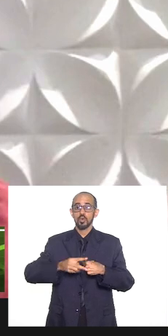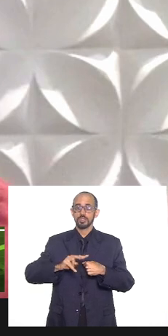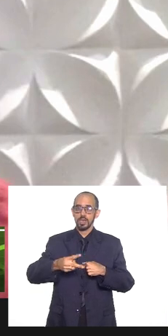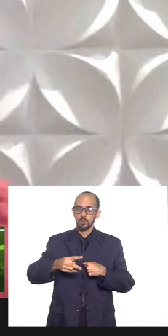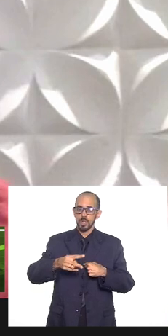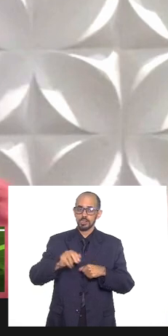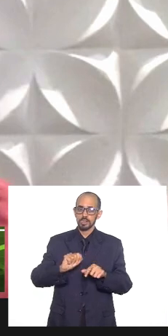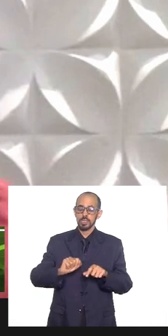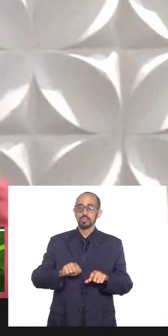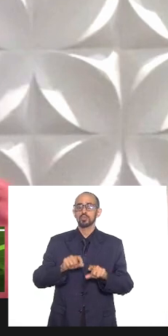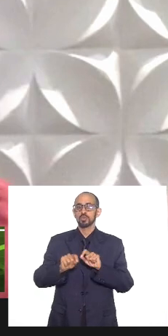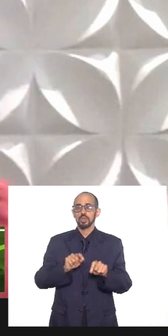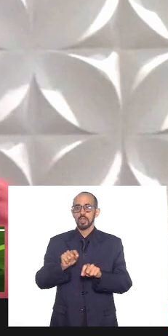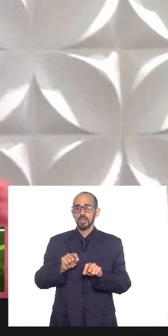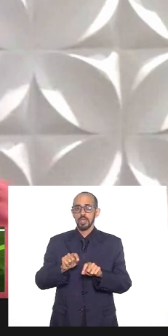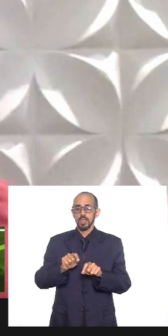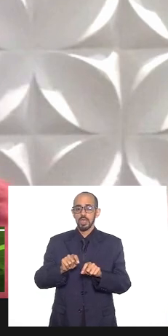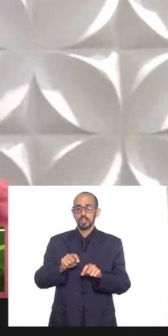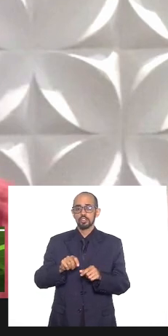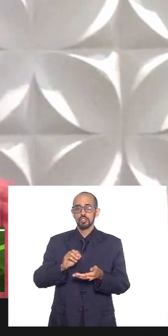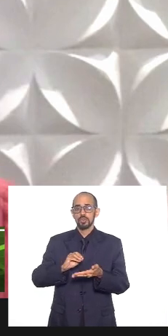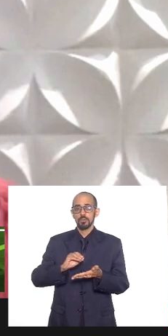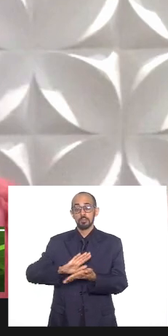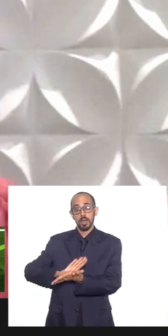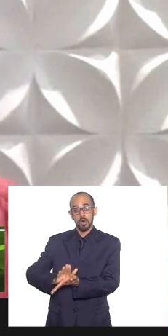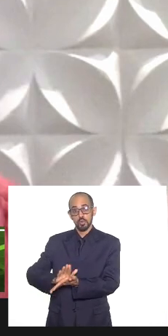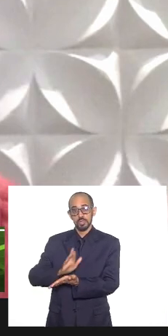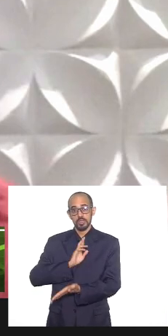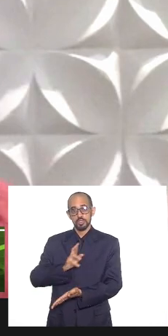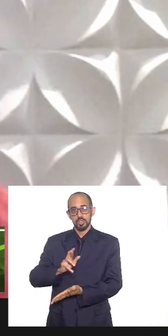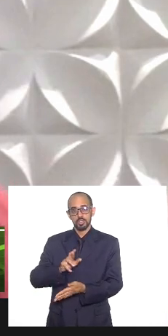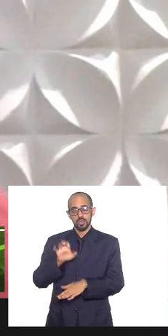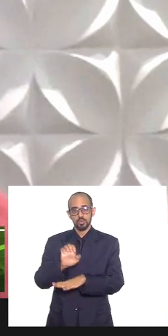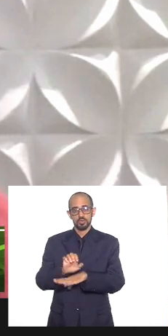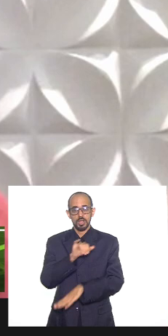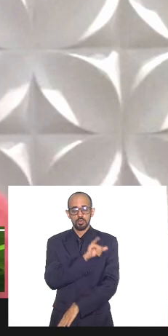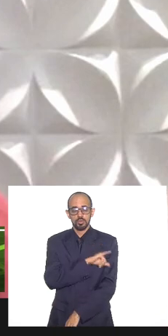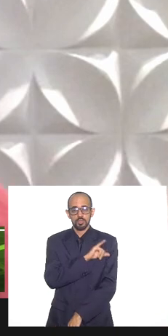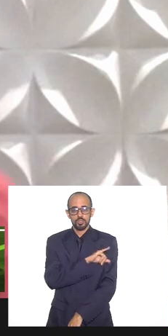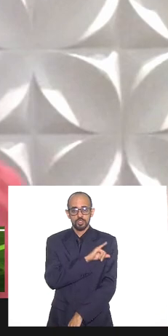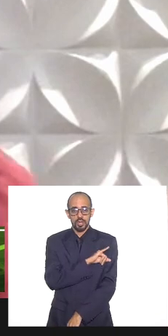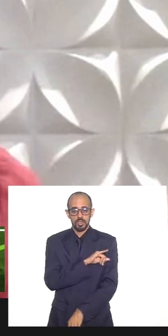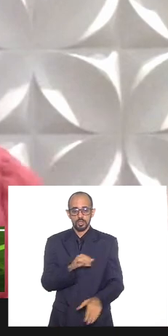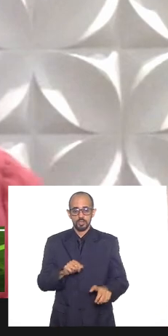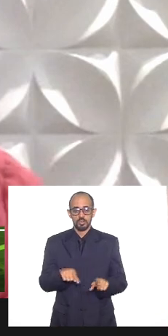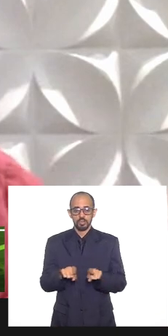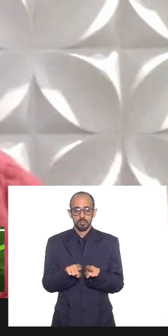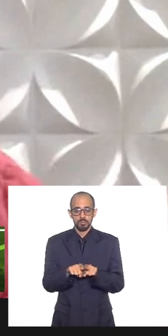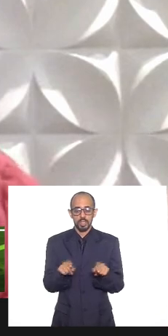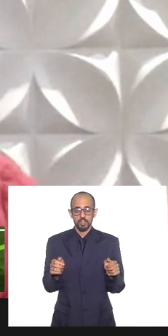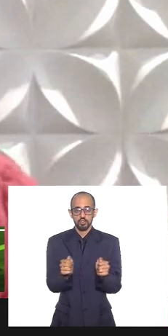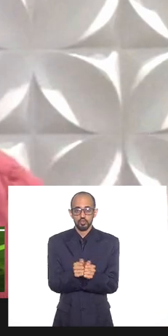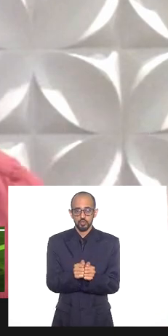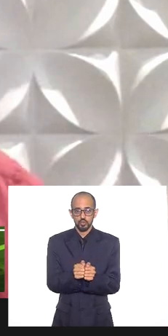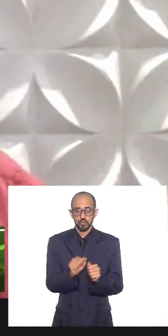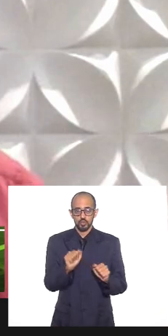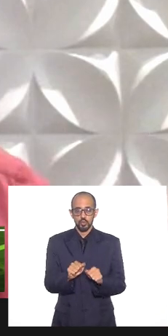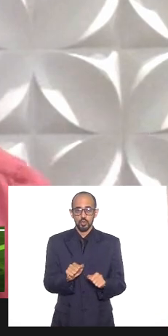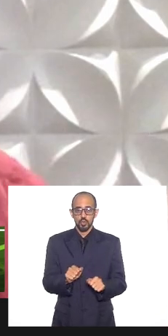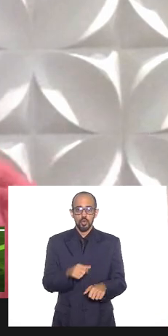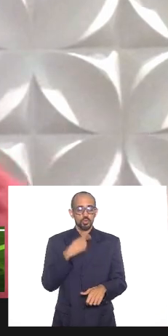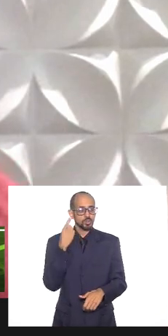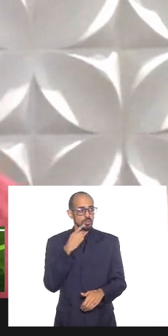de intolerância religiosa no Estado do Rio de Janeiro, e contando com a presença dos excelentíssimos senhores e senhoras